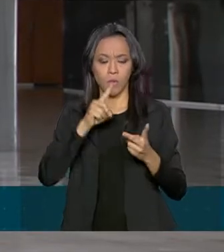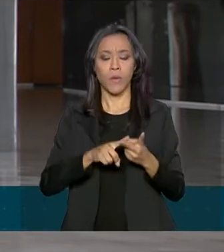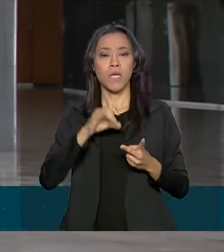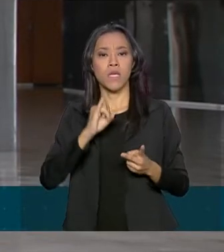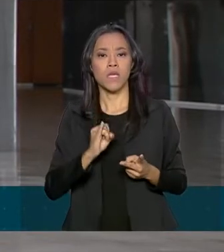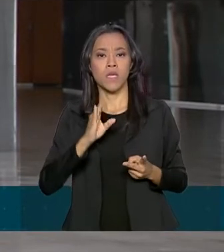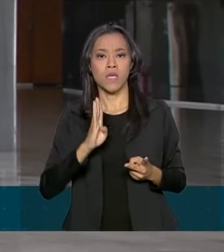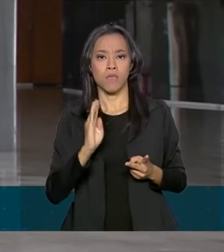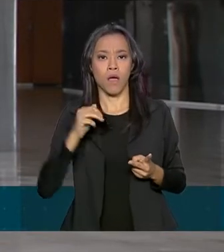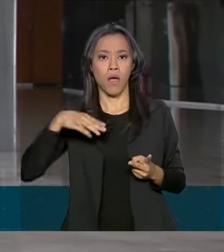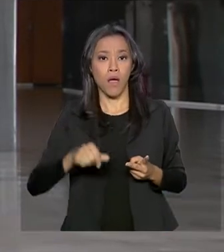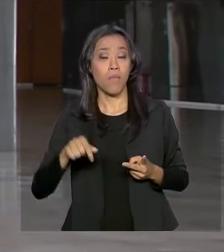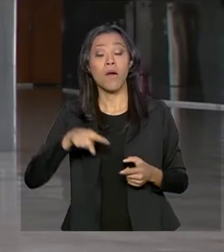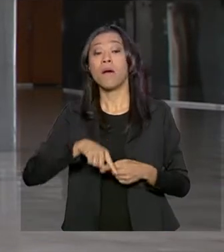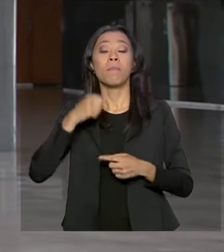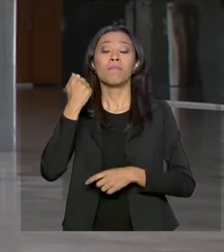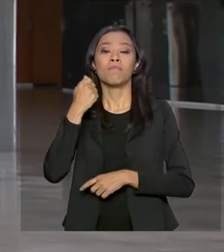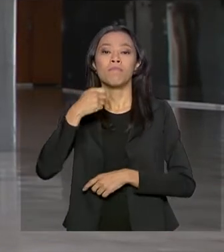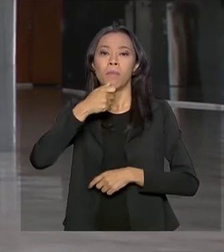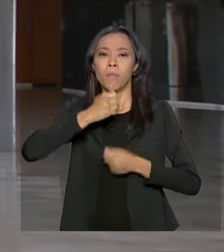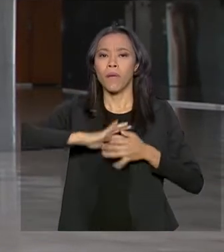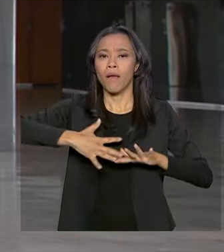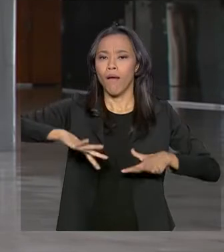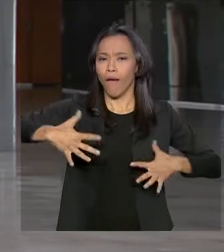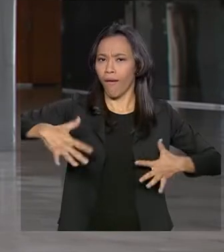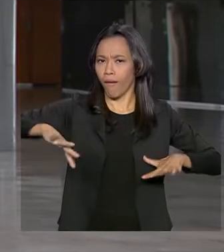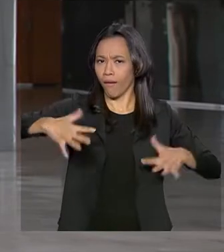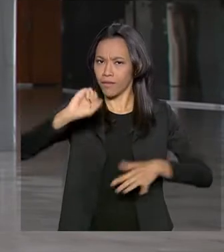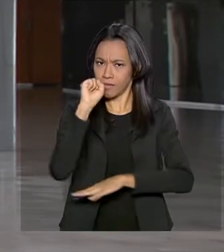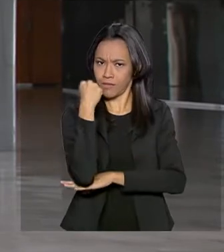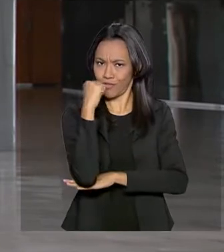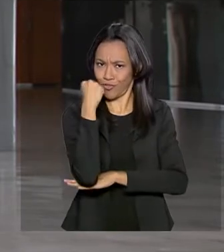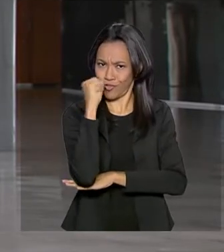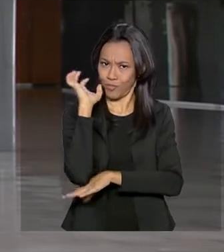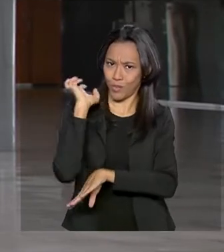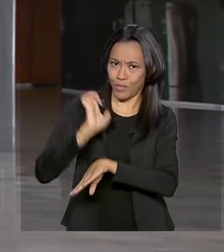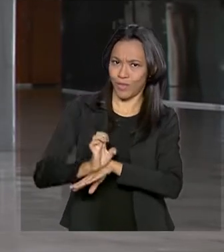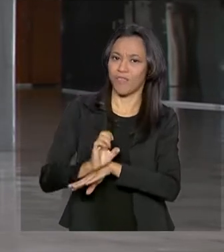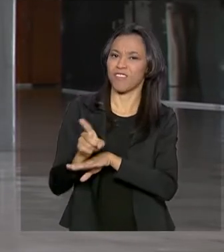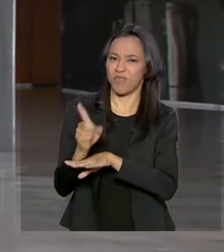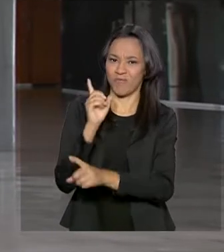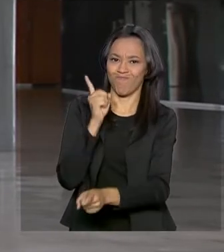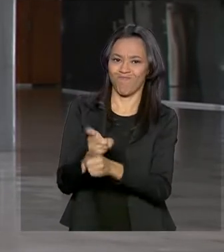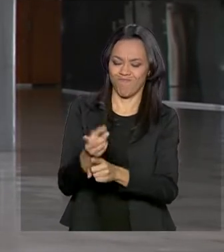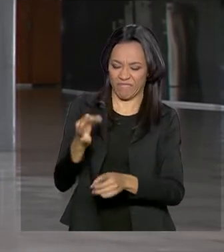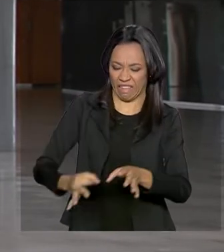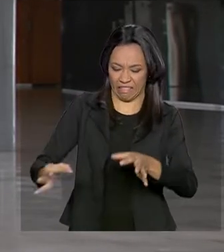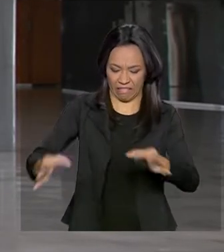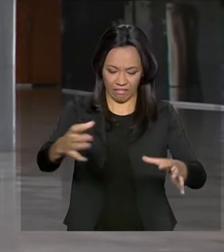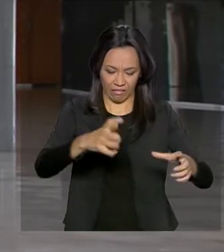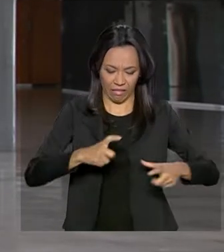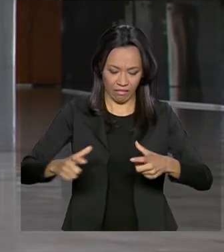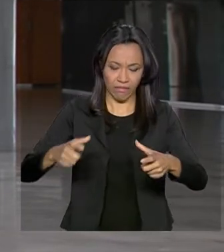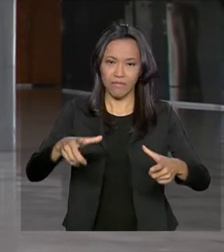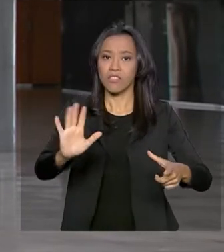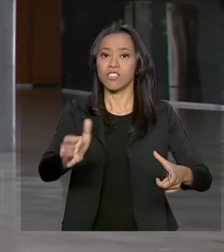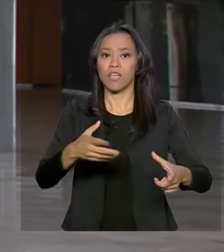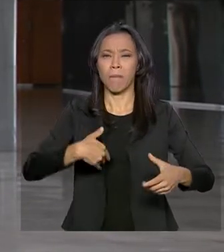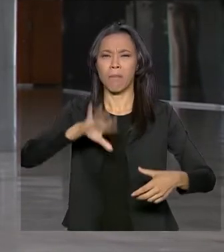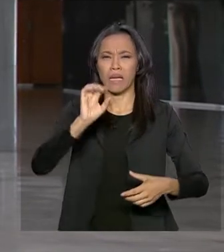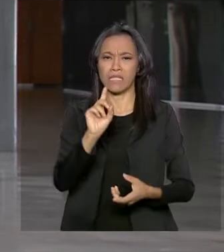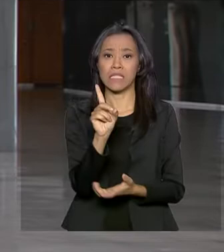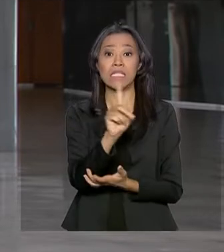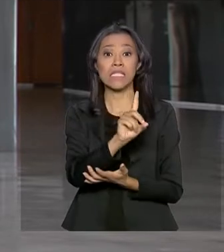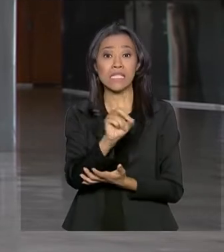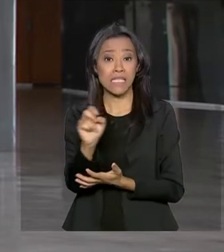de Sergipe, onde foram encontradas manchas desse óleo. Já foram recolhidas mais de 100 toneladas de